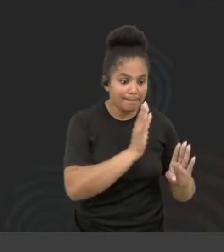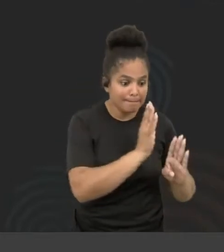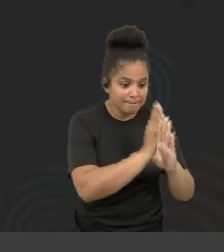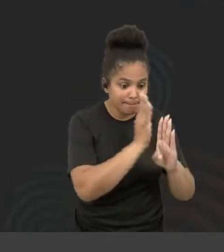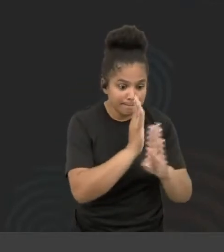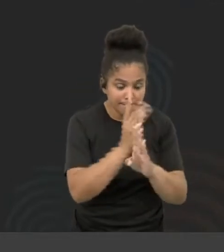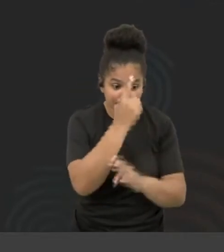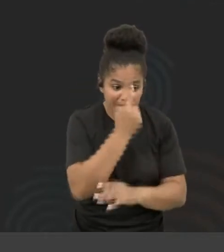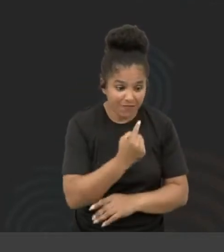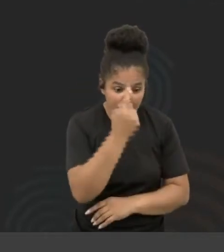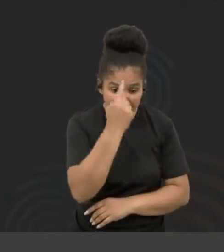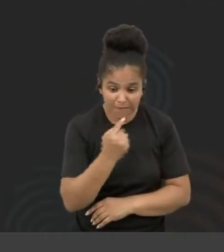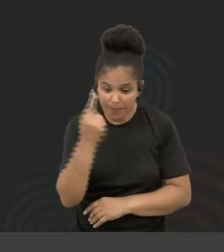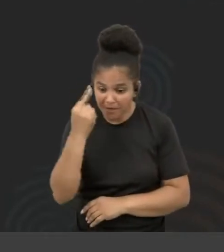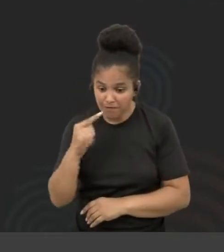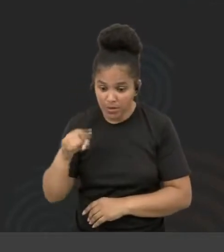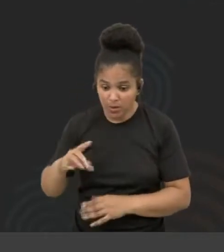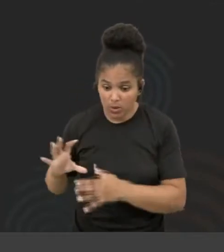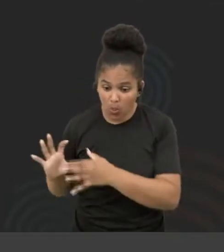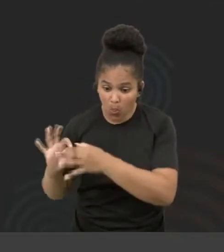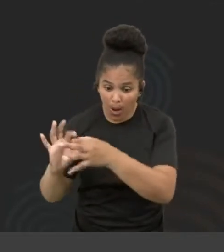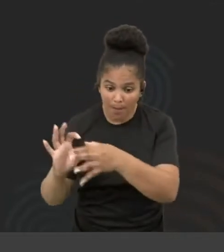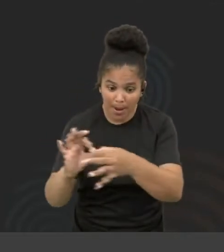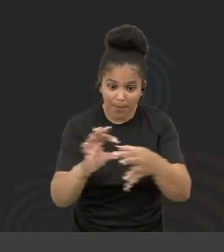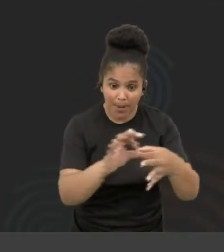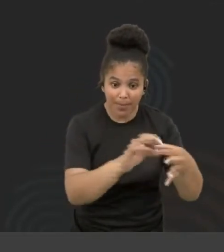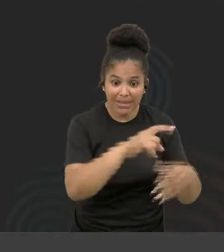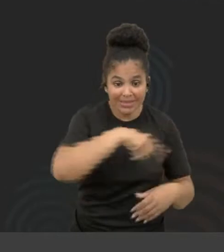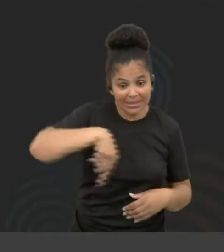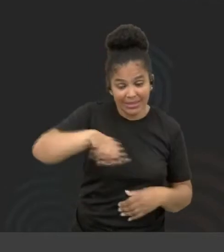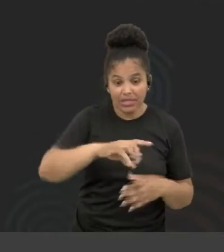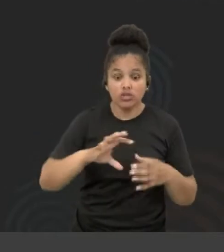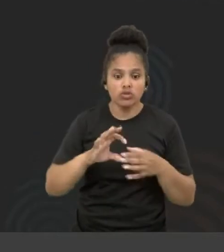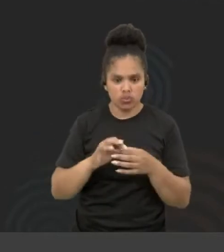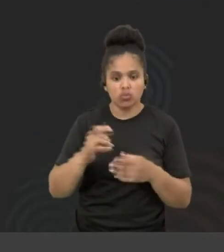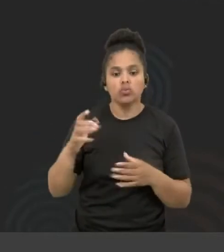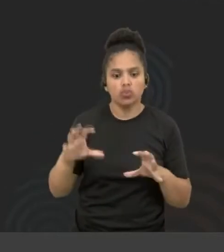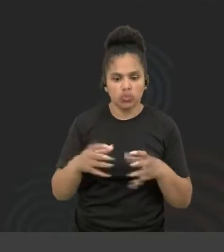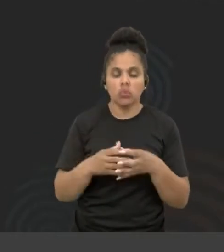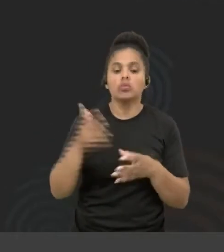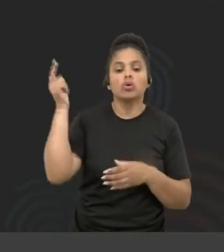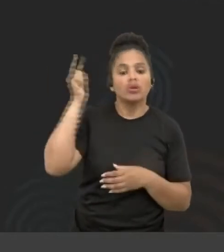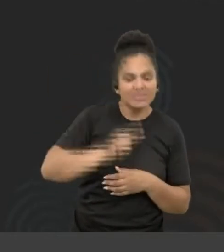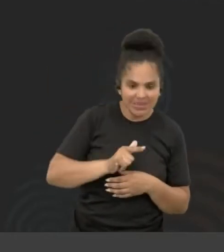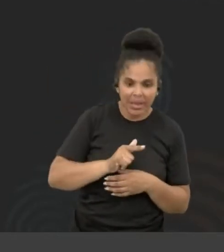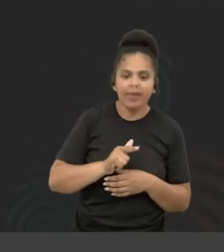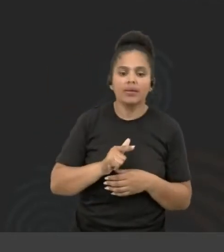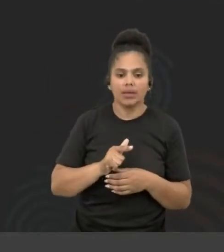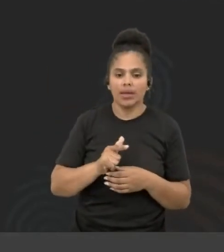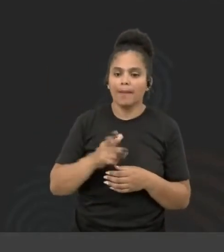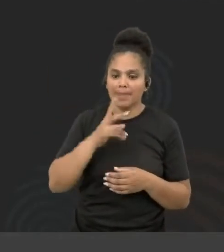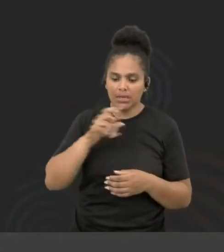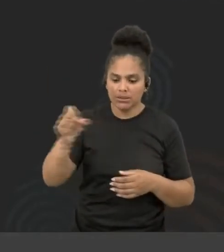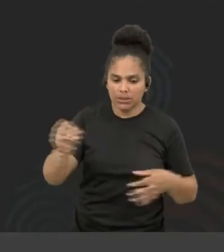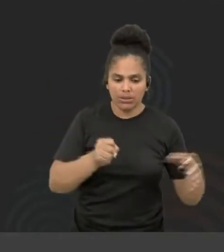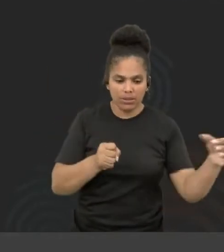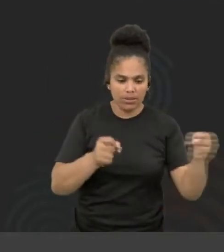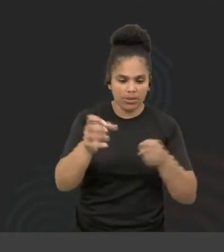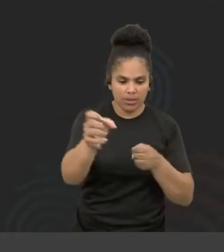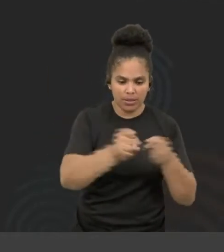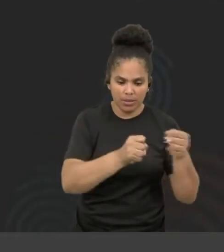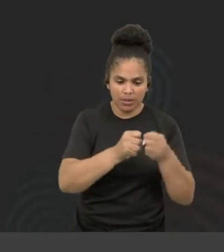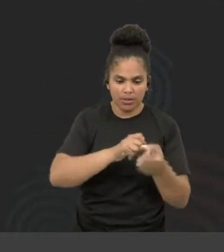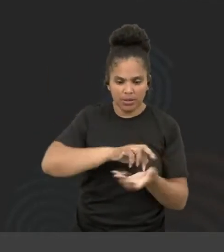intersecção desses grupos e, assim, a gente consegue trazer combos de pessoas. Porque a gente também não vai ser